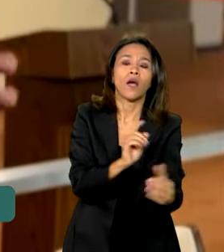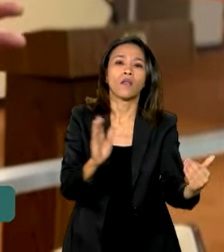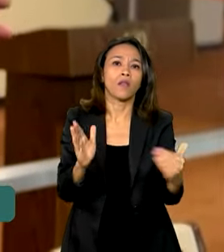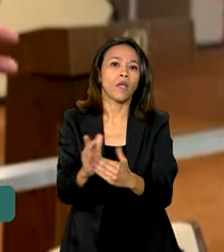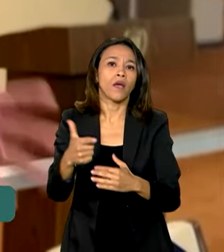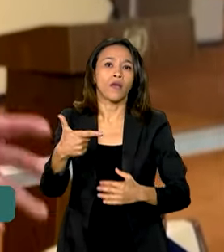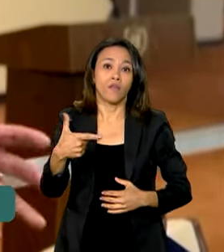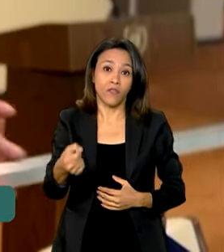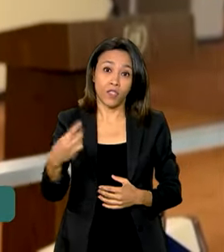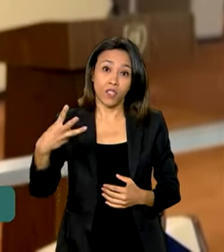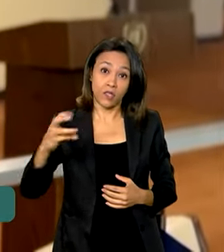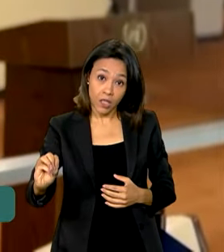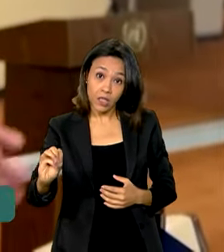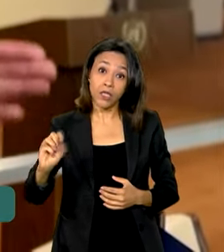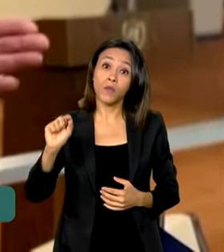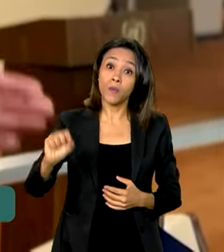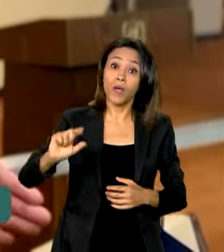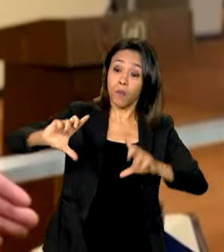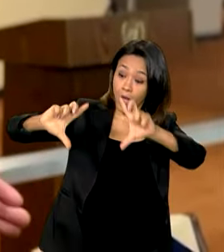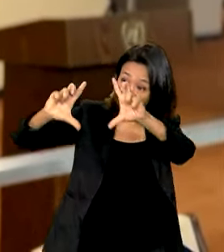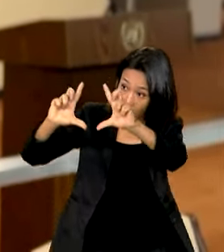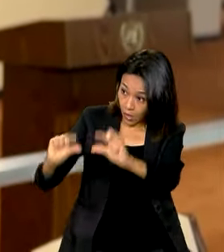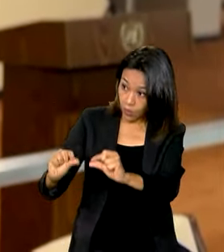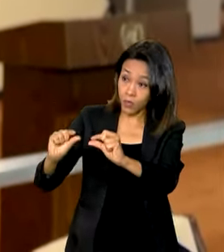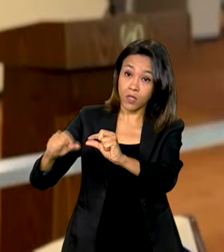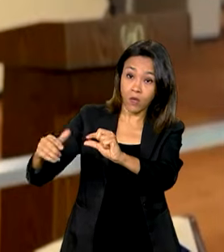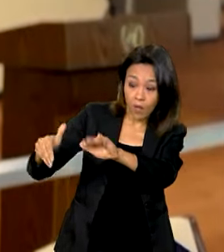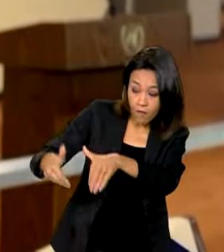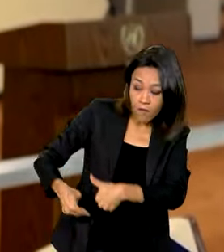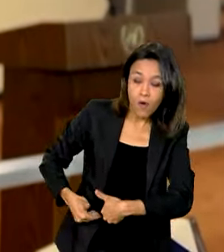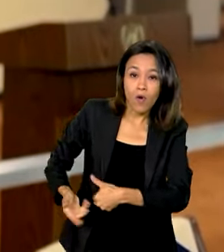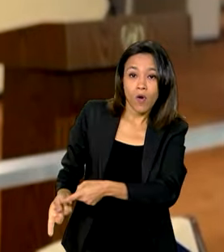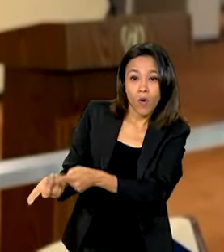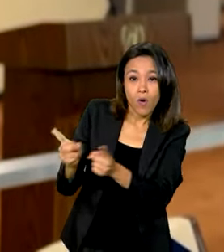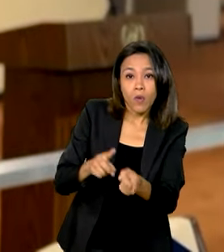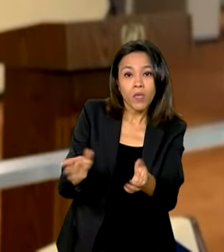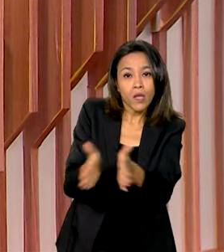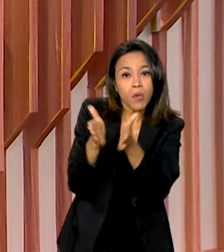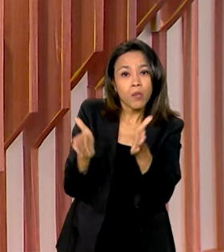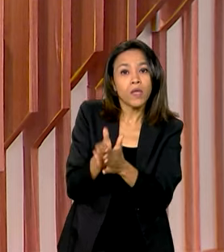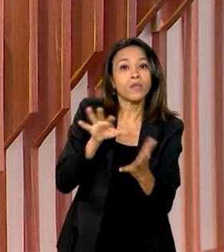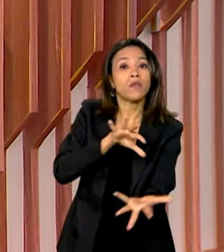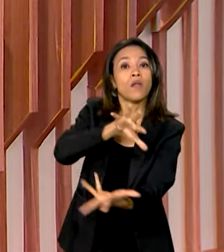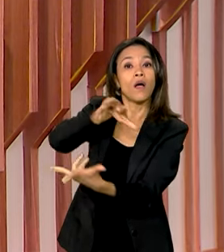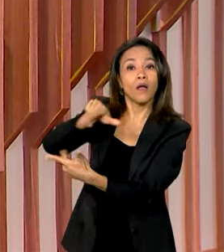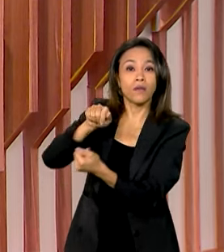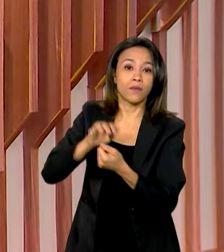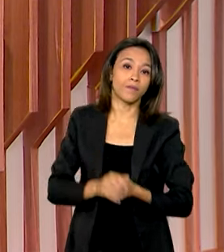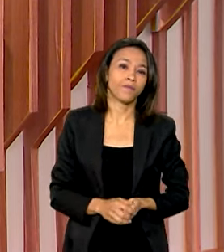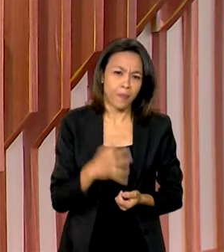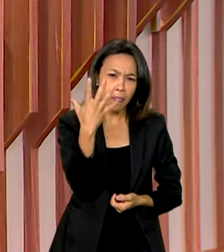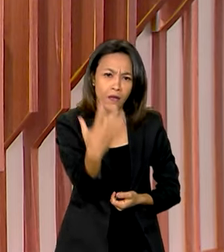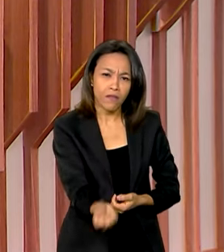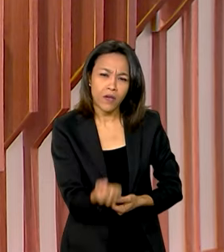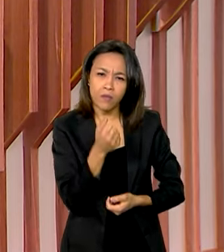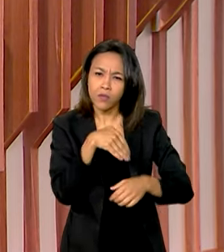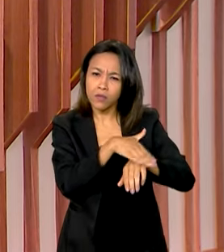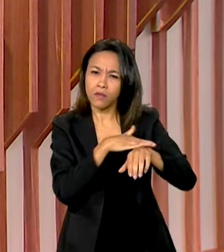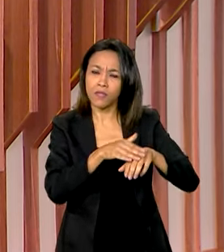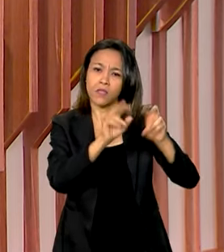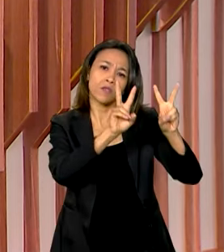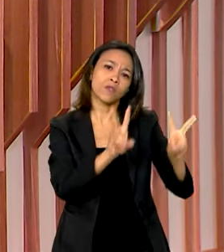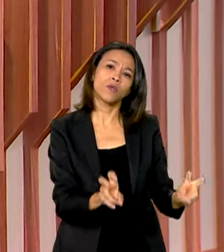com uma forte redução da fome e da pobreza no mundo. Vamos falar sobre a